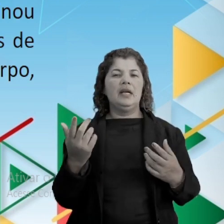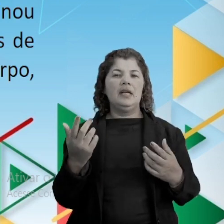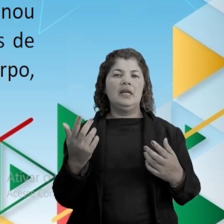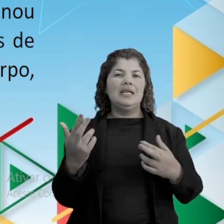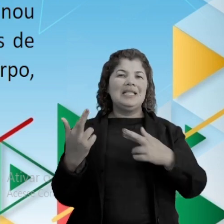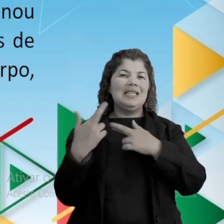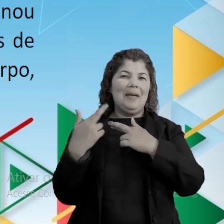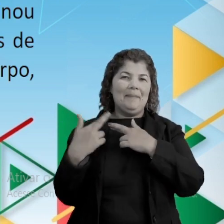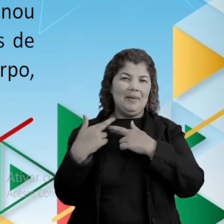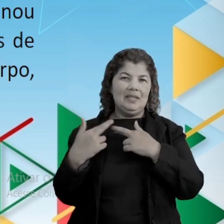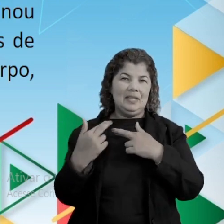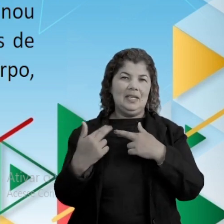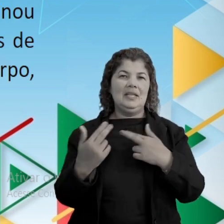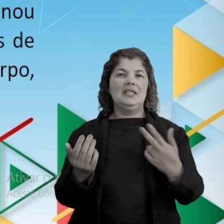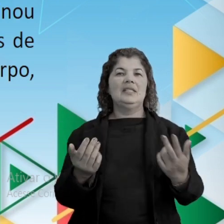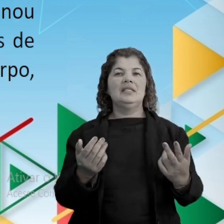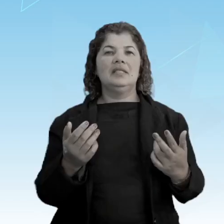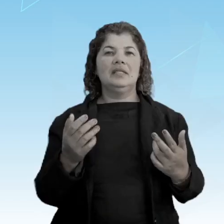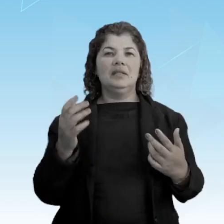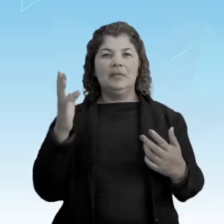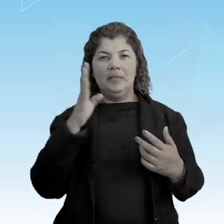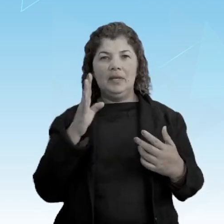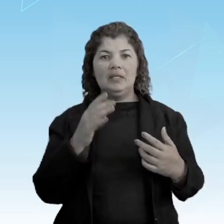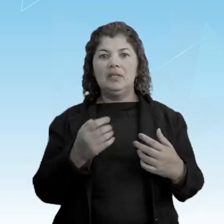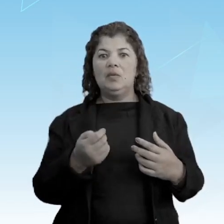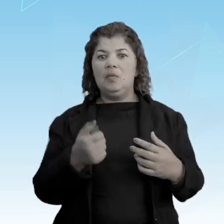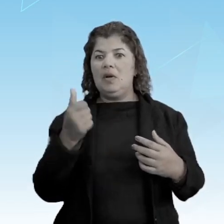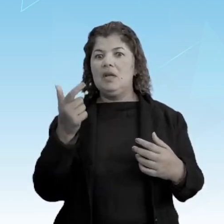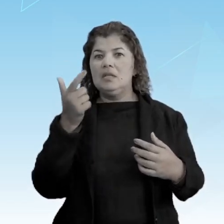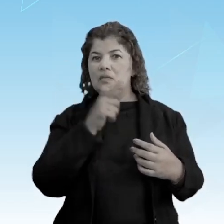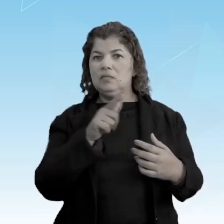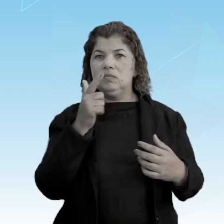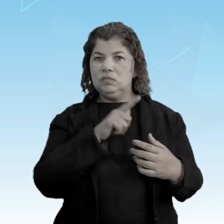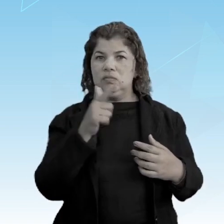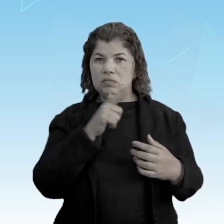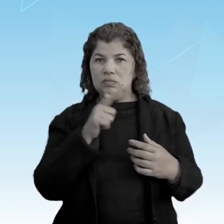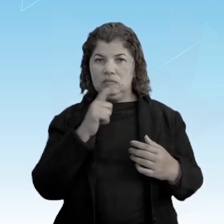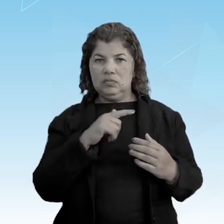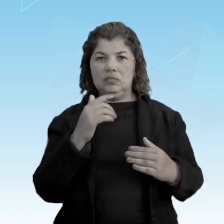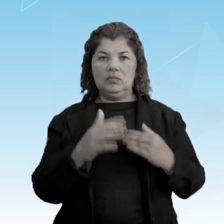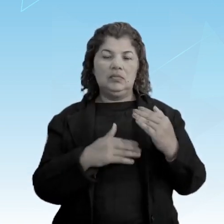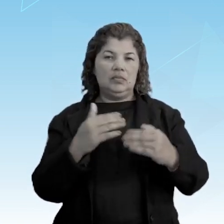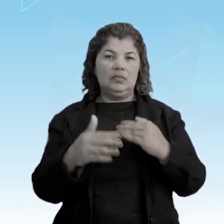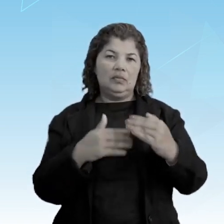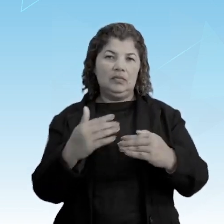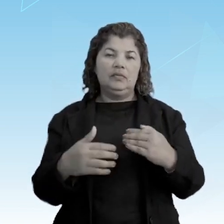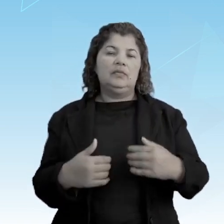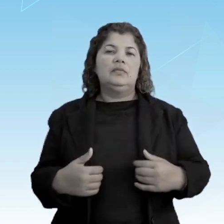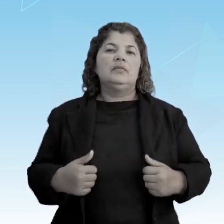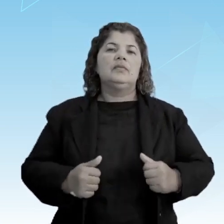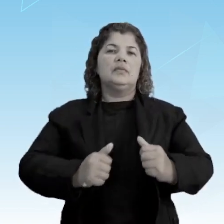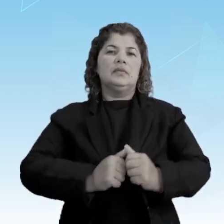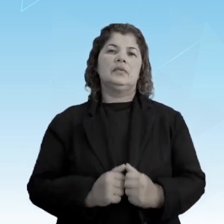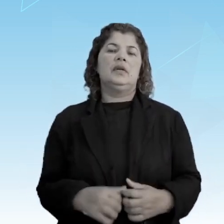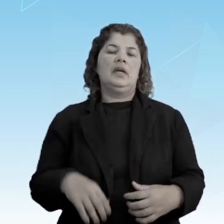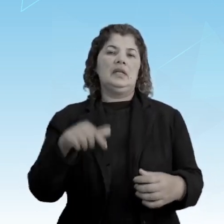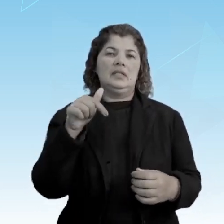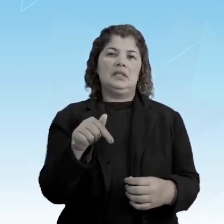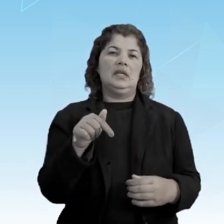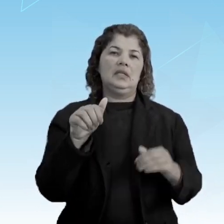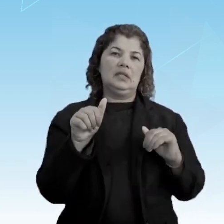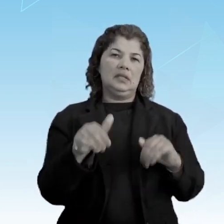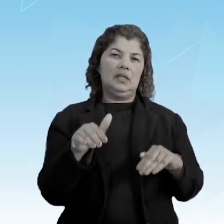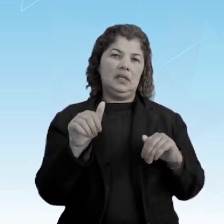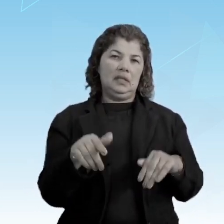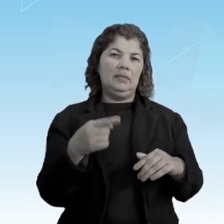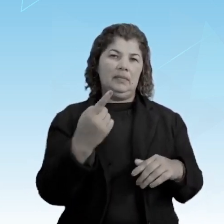que estava cada vez mais viva. Cada vez mais viva. Então, em 7 de setembro